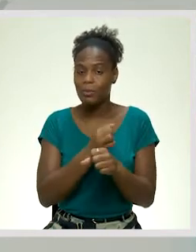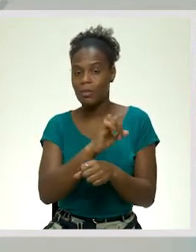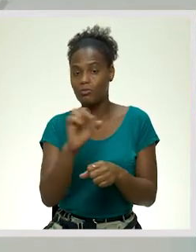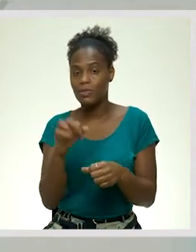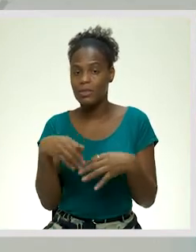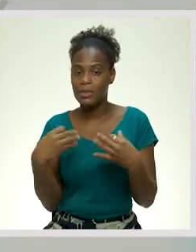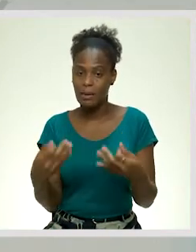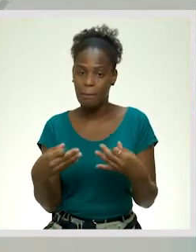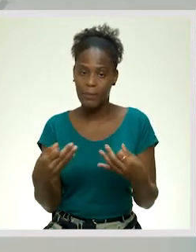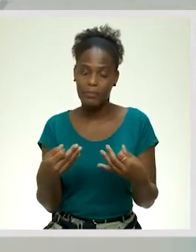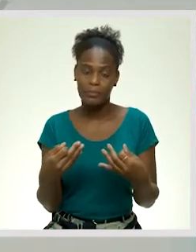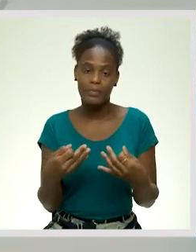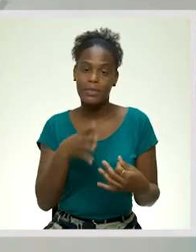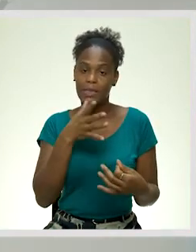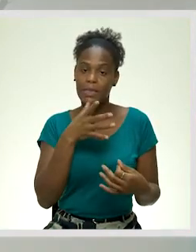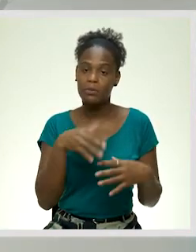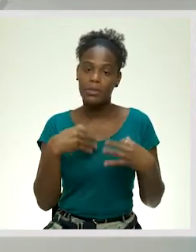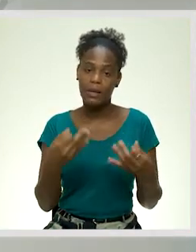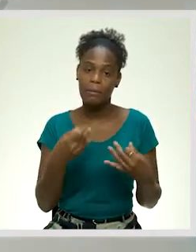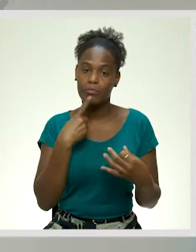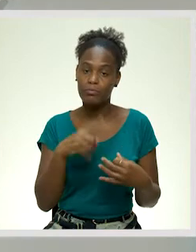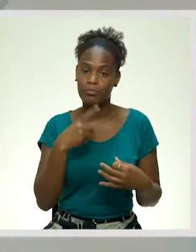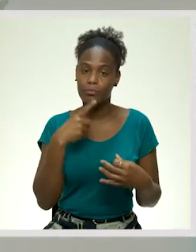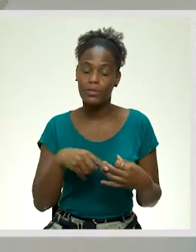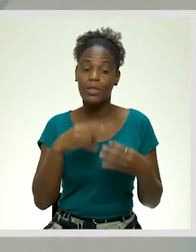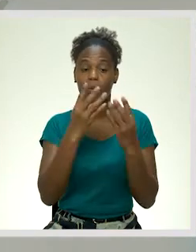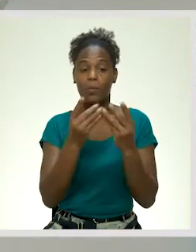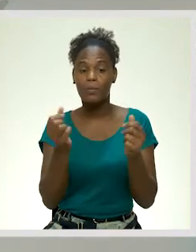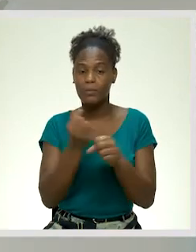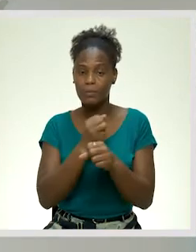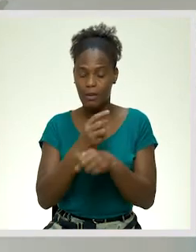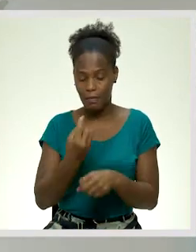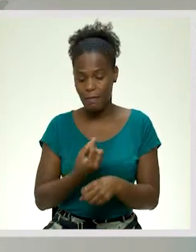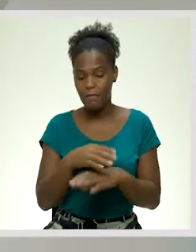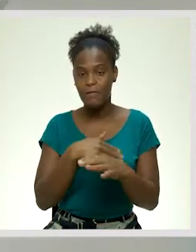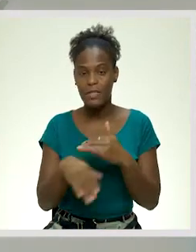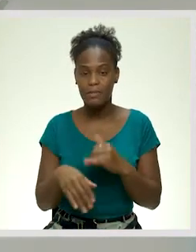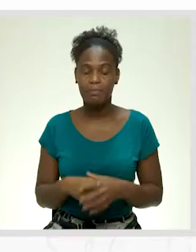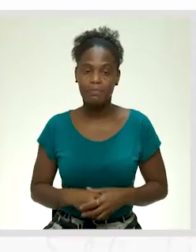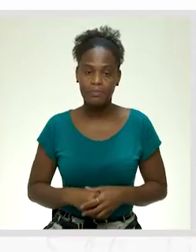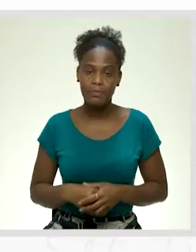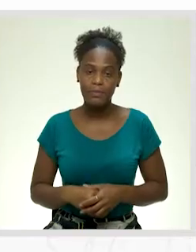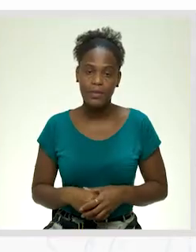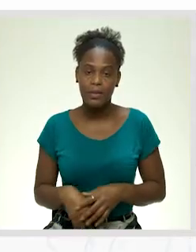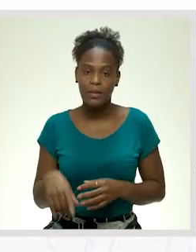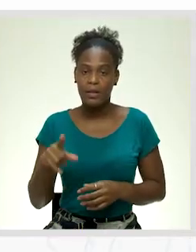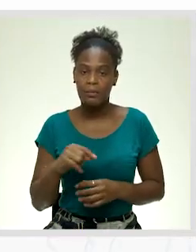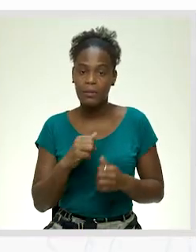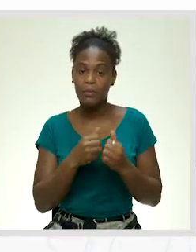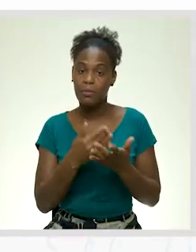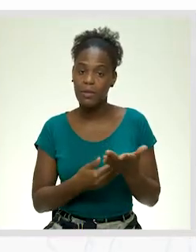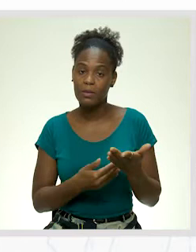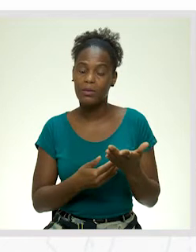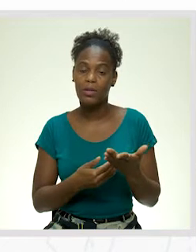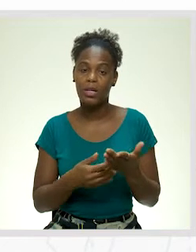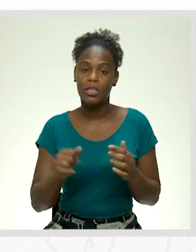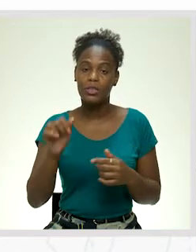Sempre um replico nesta tecla, qualidade no trabalho que nós devemos fazer. O documento, que é o requerimento,